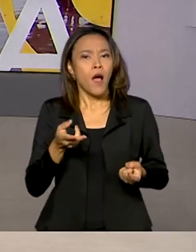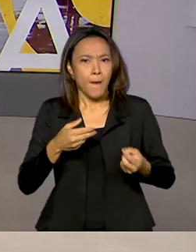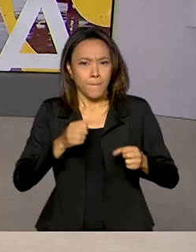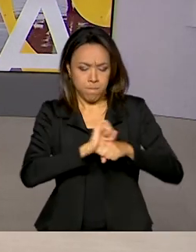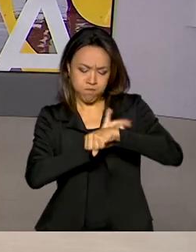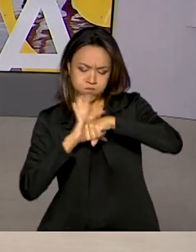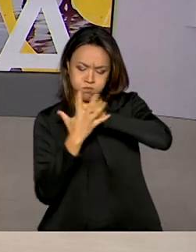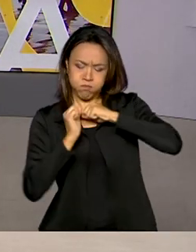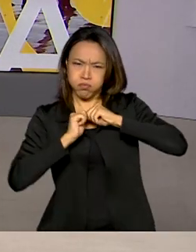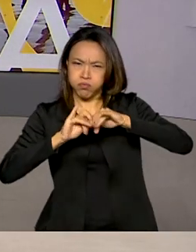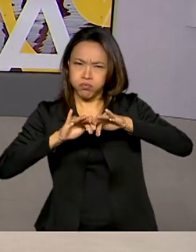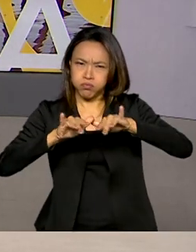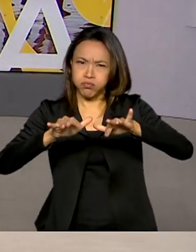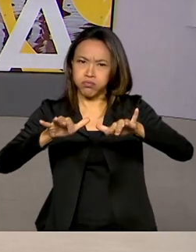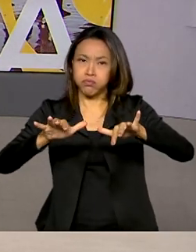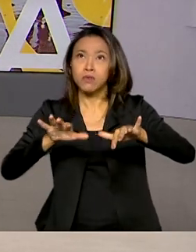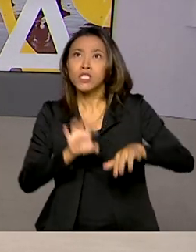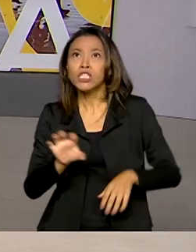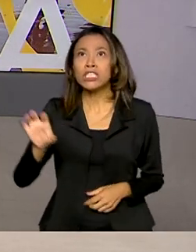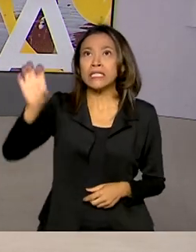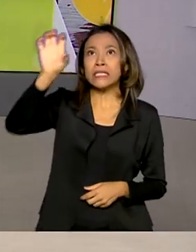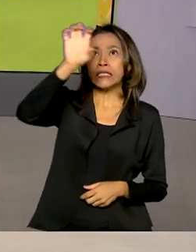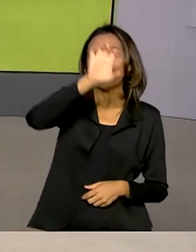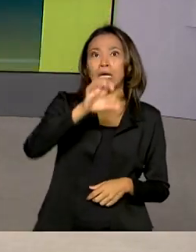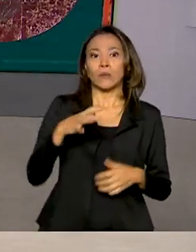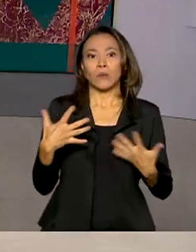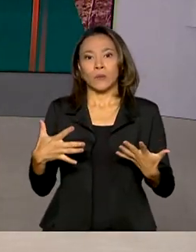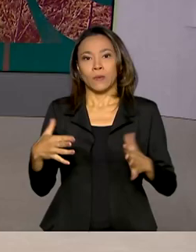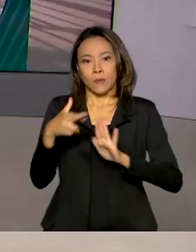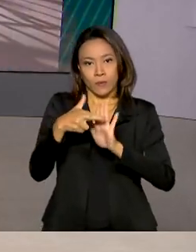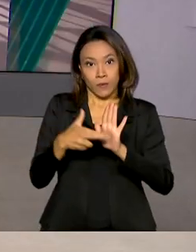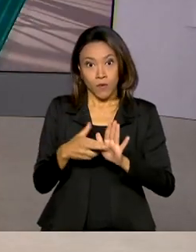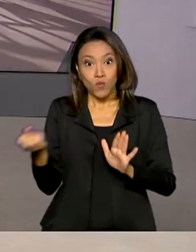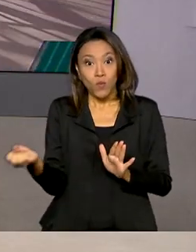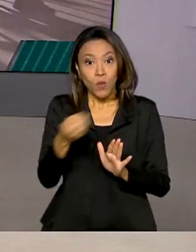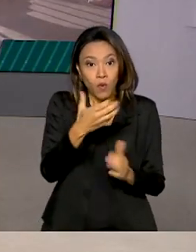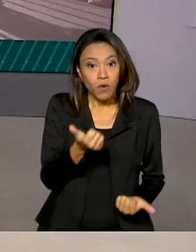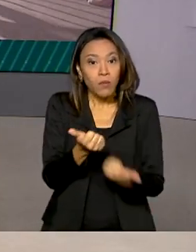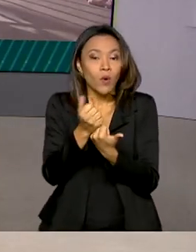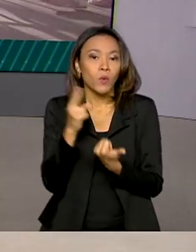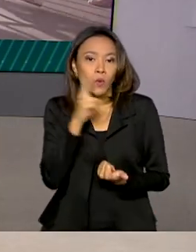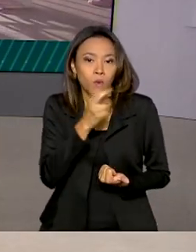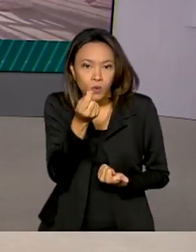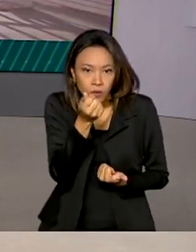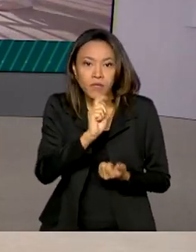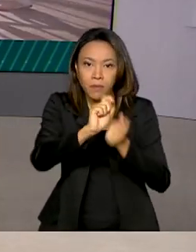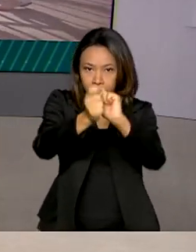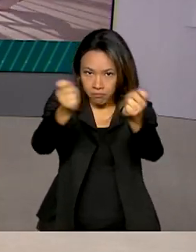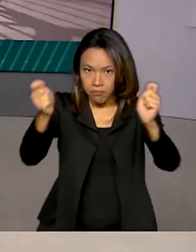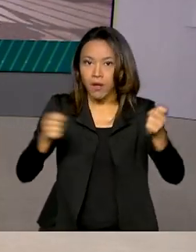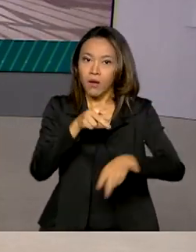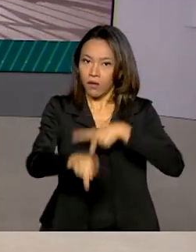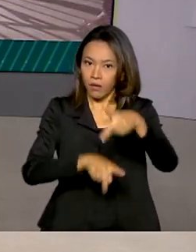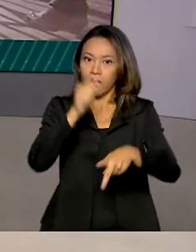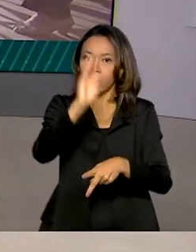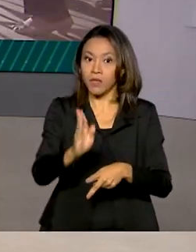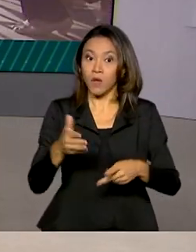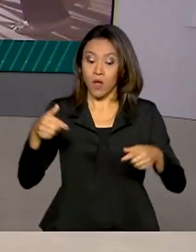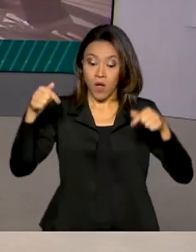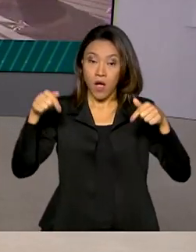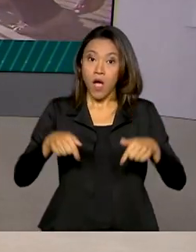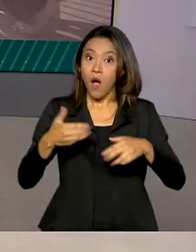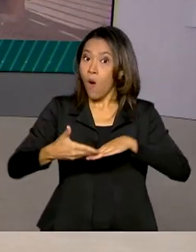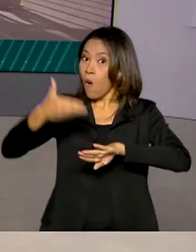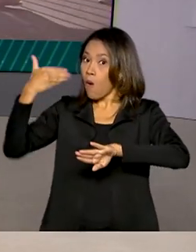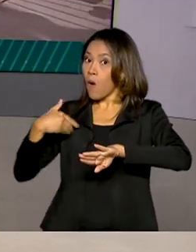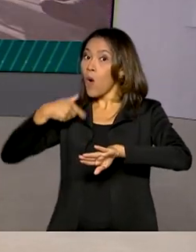e muitos estados com restrições, um novo auxílio emergencial vai ser pago aos brasileiros. Ontem a gente adiantou aqui que o